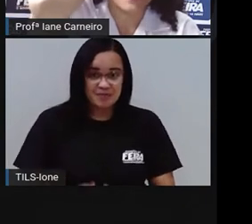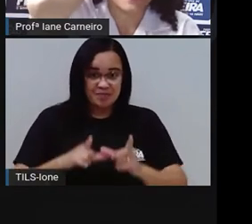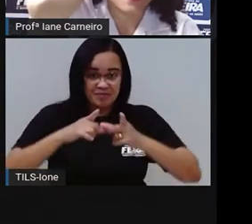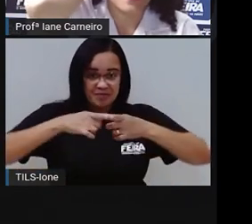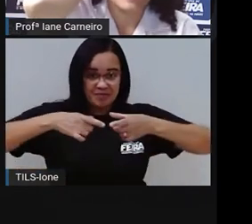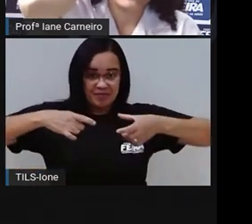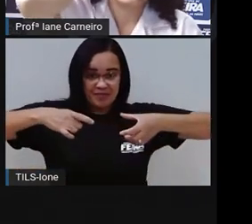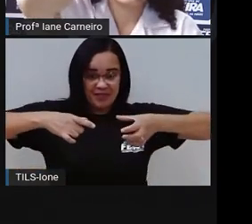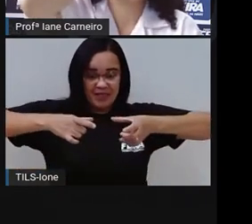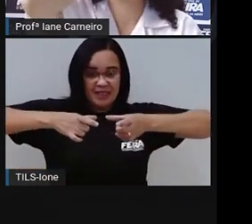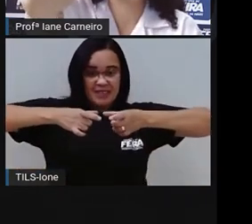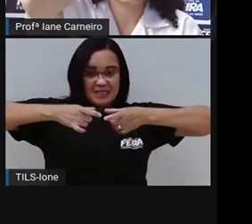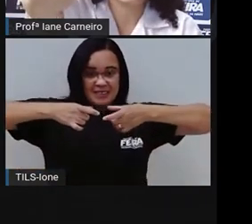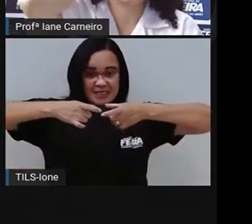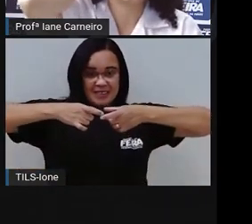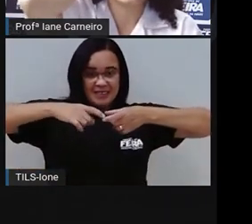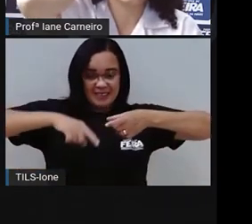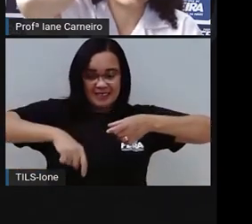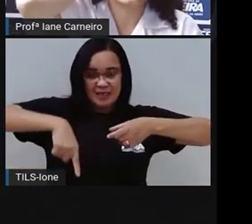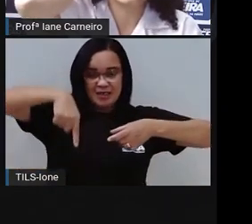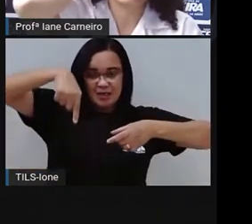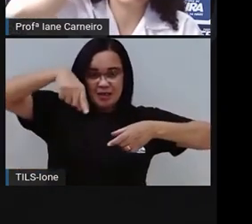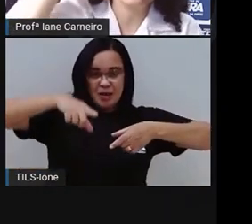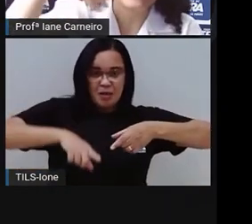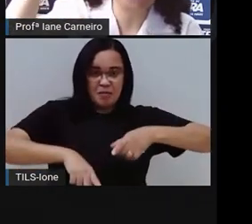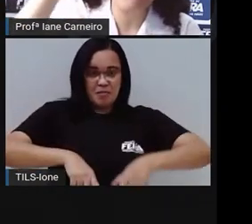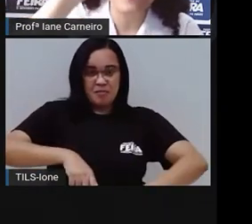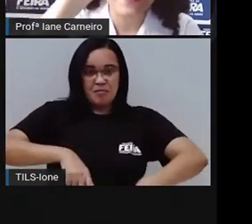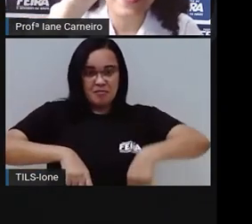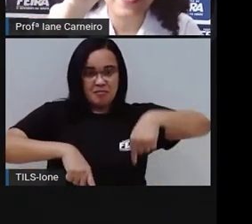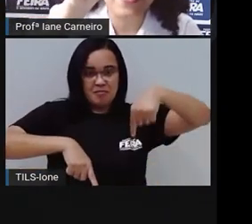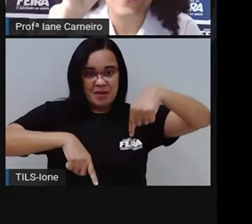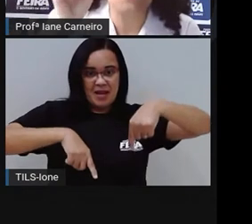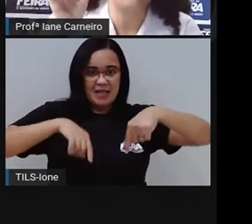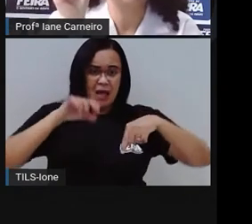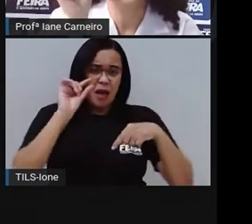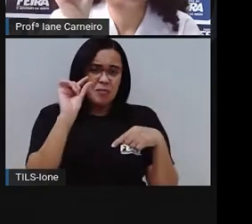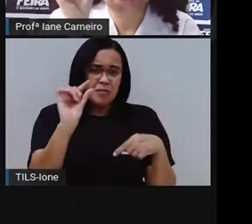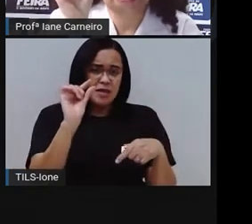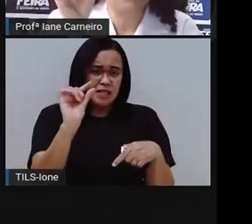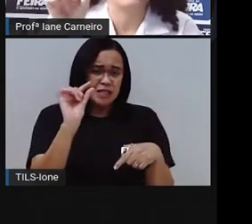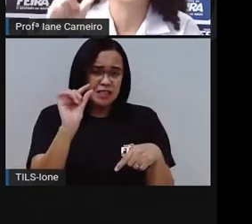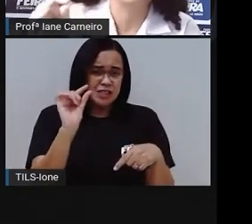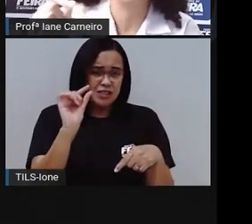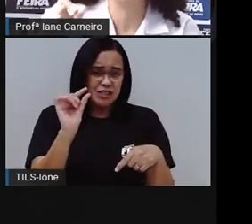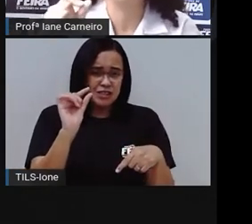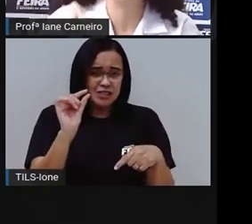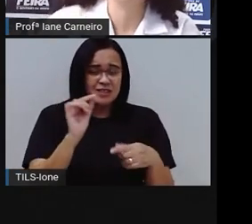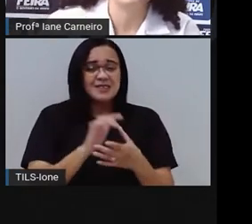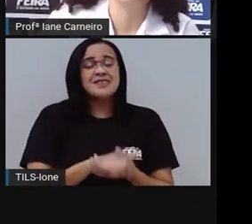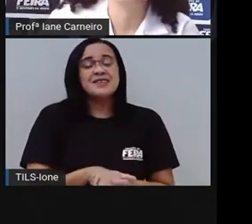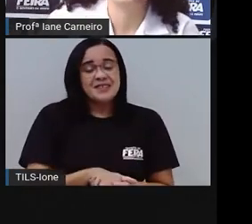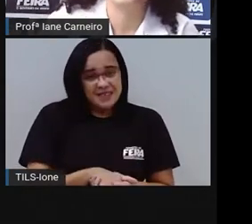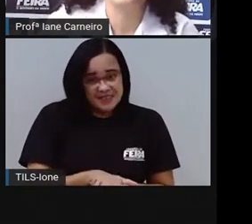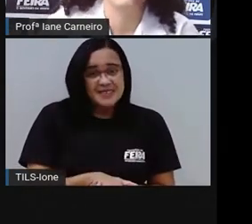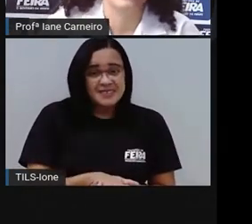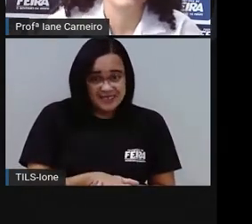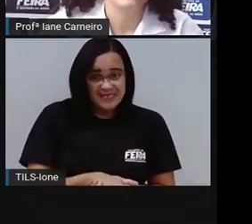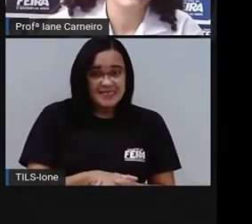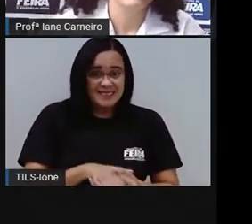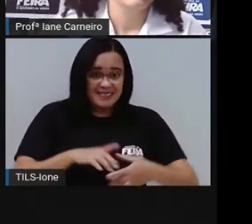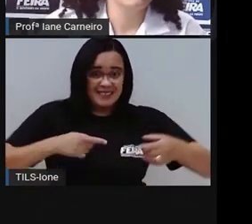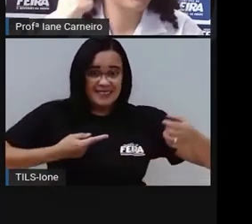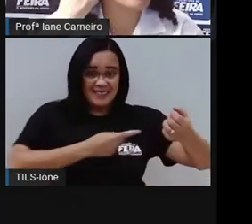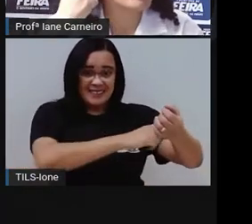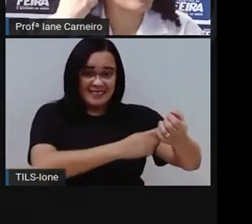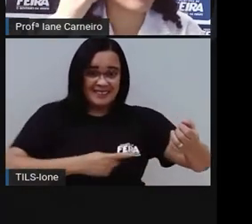fina. Tem as pernas alongadas. Ele é bem pequenininho. Está fazendo até a zoada que ele faz